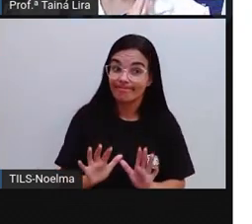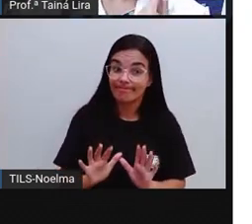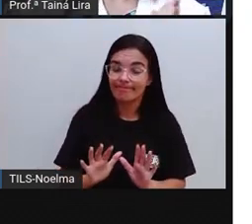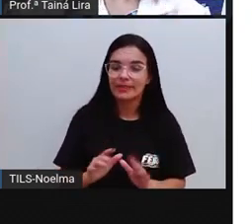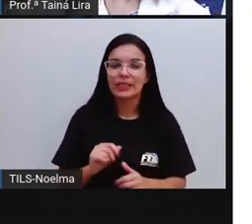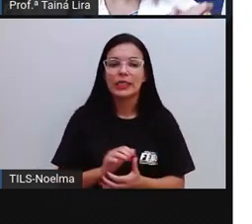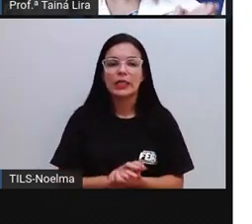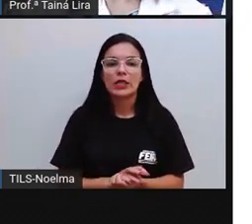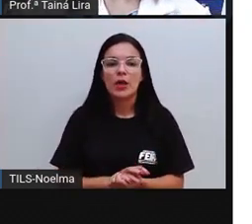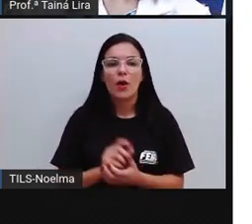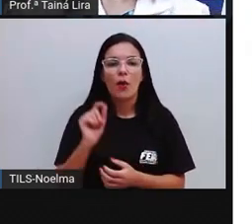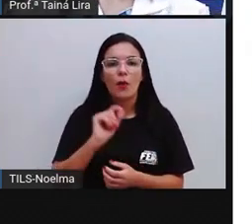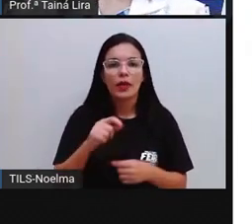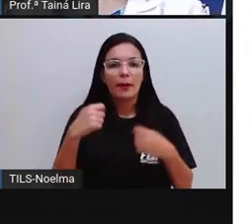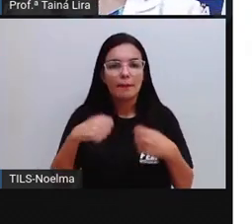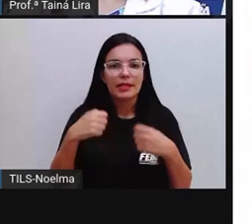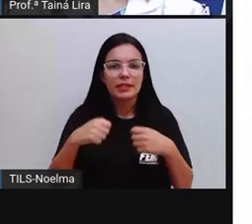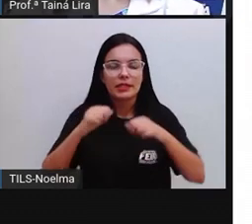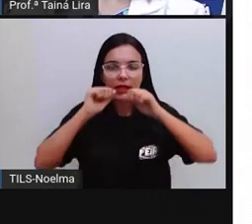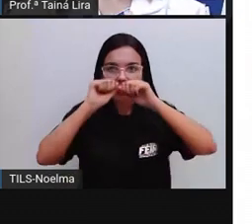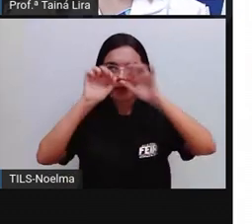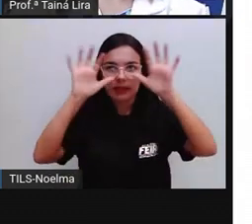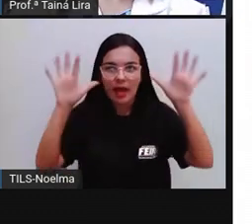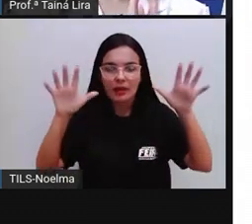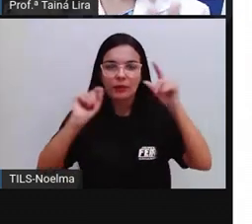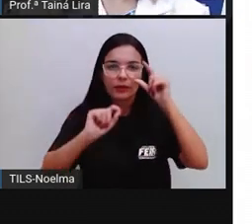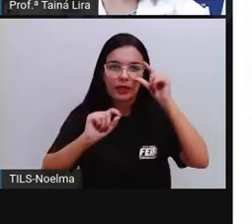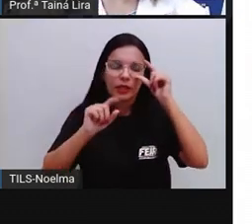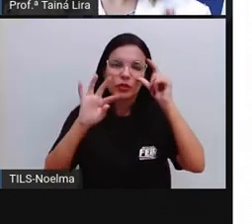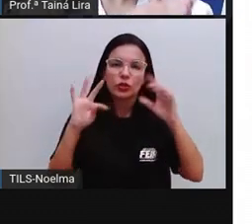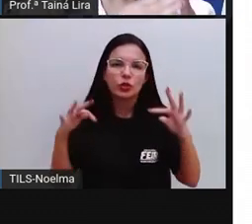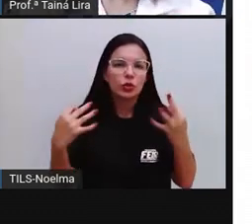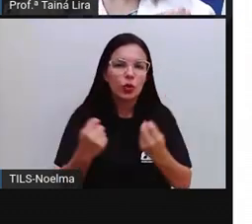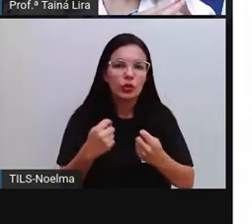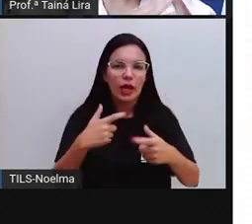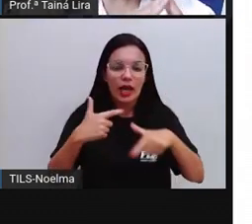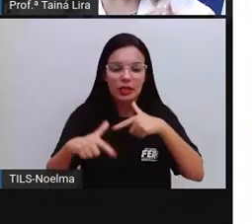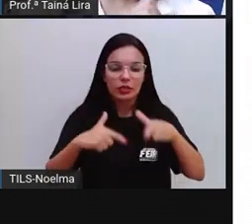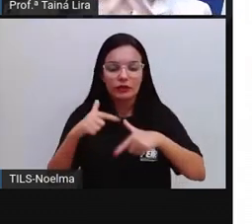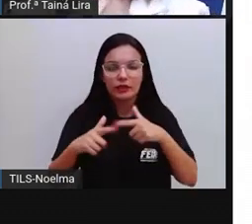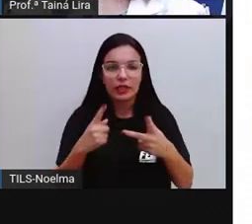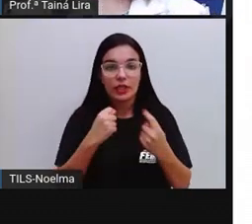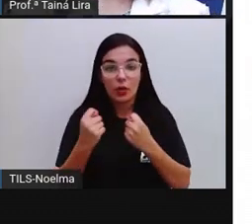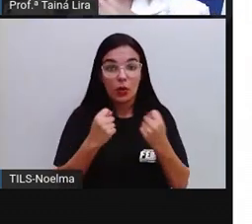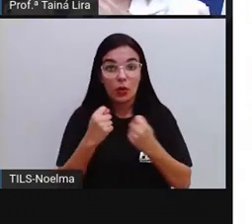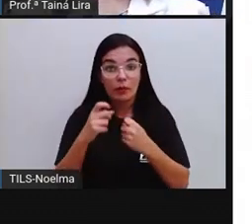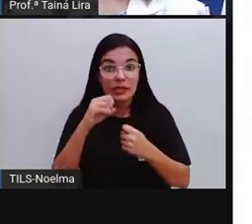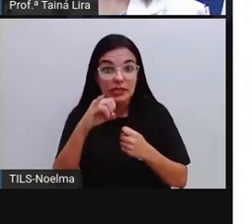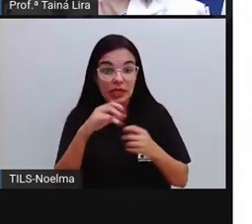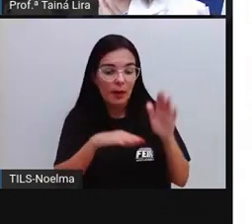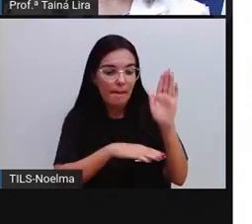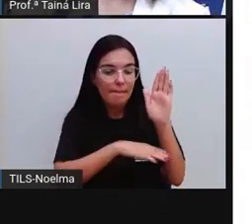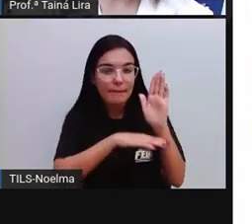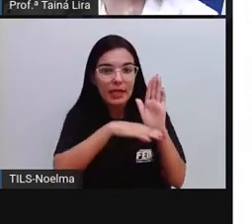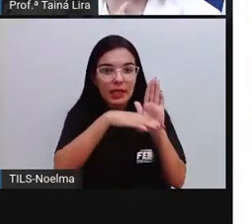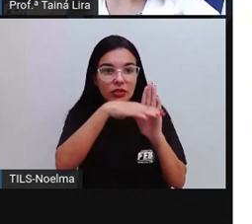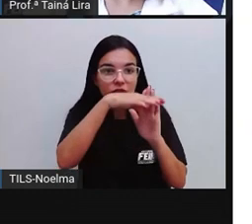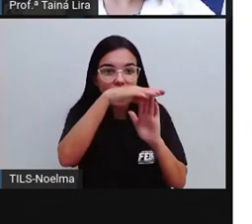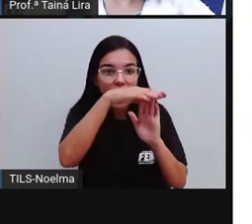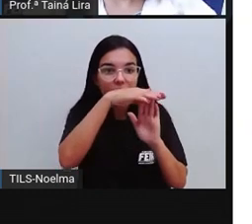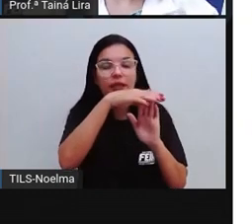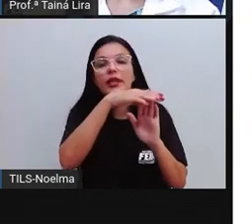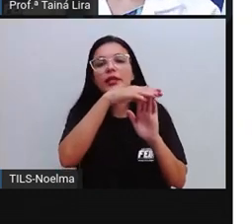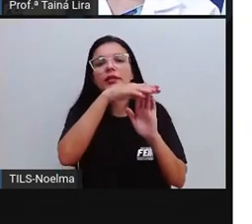O que precisa ficar claro é toda atividade econômica, se ela não for bem planejada, a Pró falou isso lá na